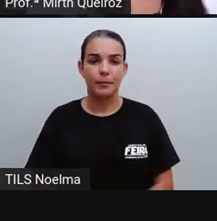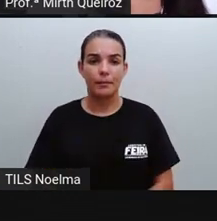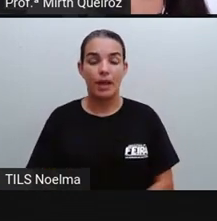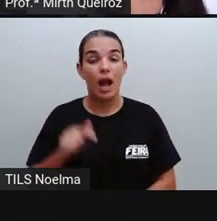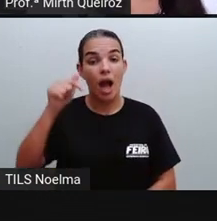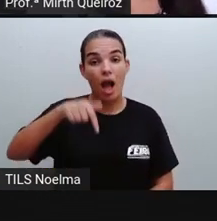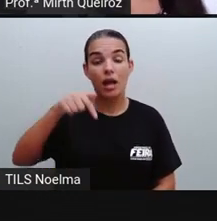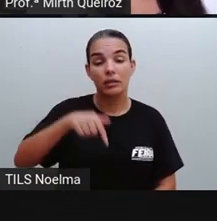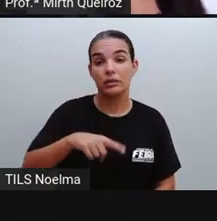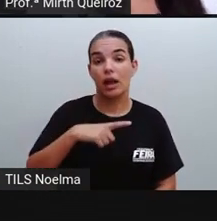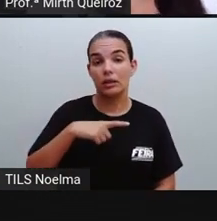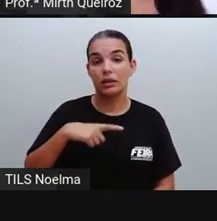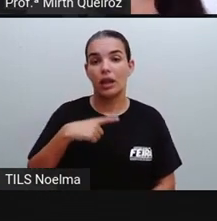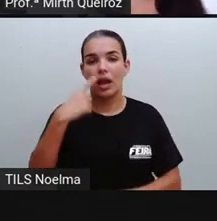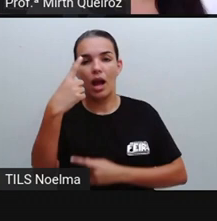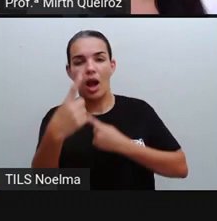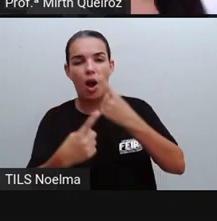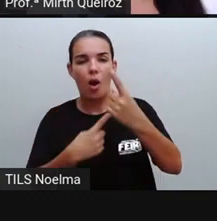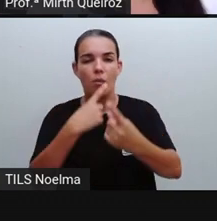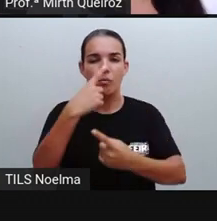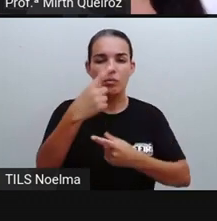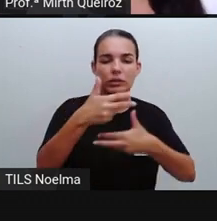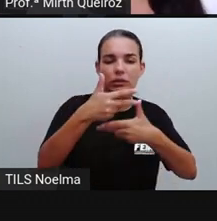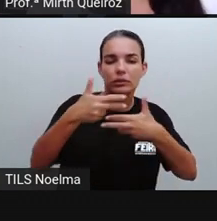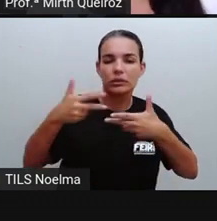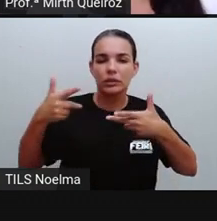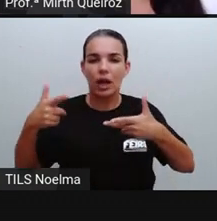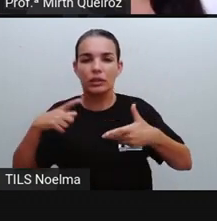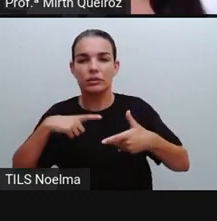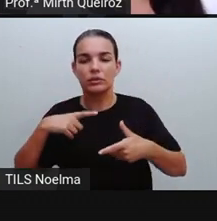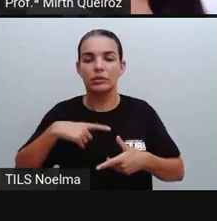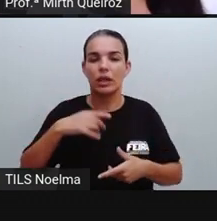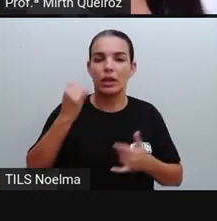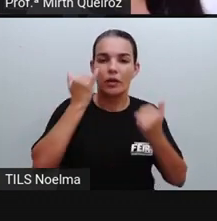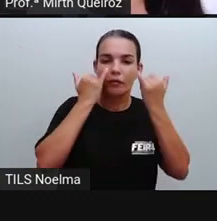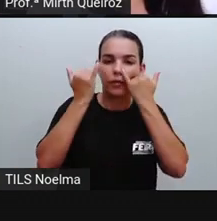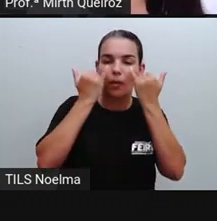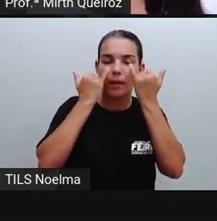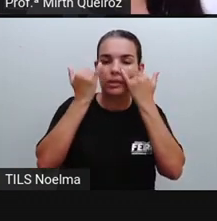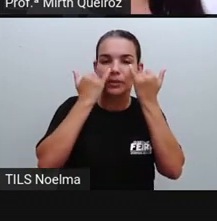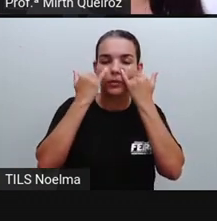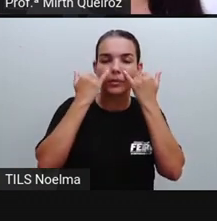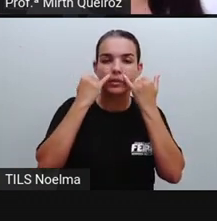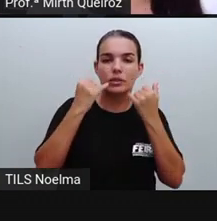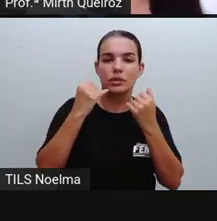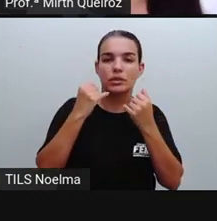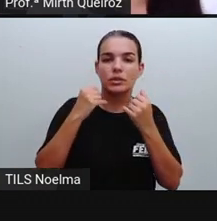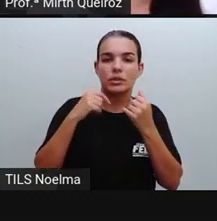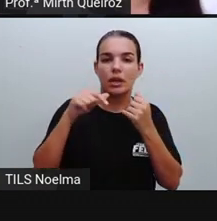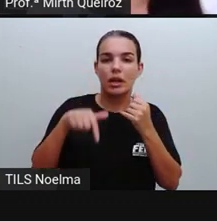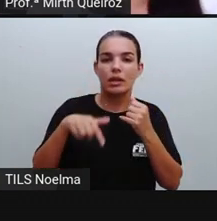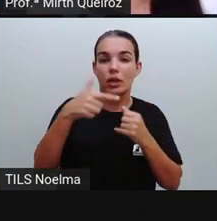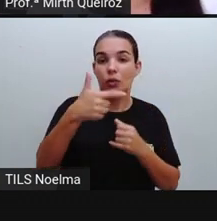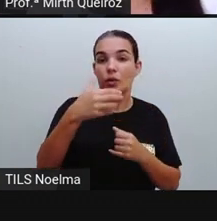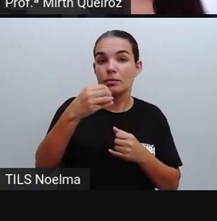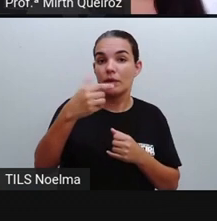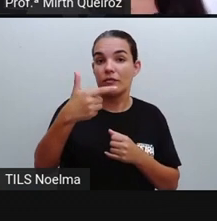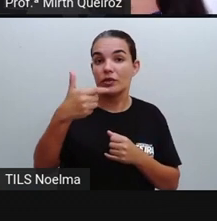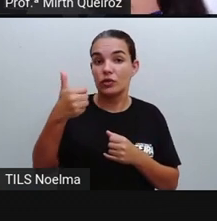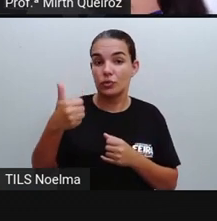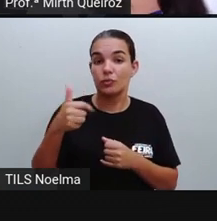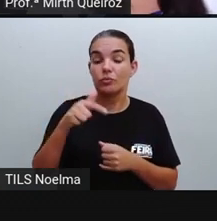Aqui nós temos alguns dos casos de dengue que foram notificados em Feira de Santana em 2021. Isso mesmo, esse ano, certo?